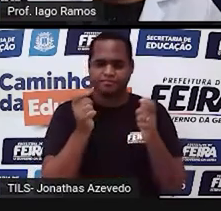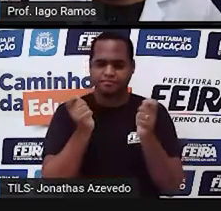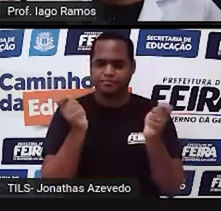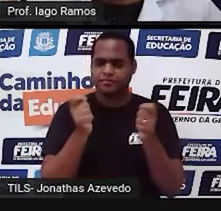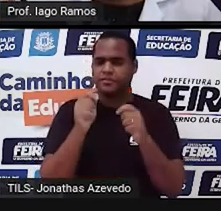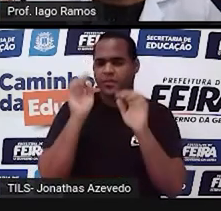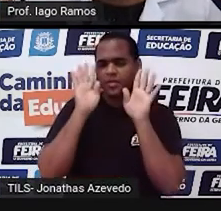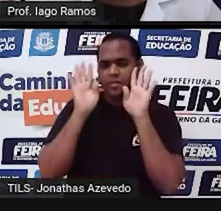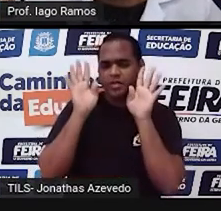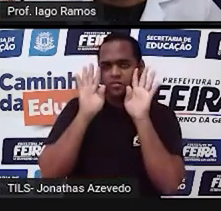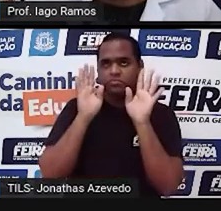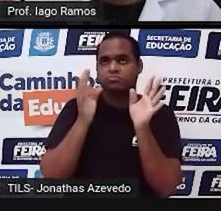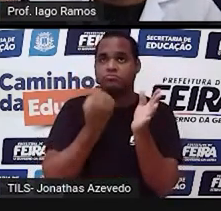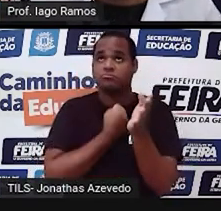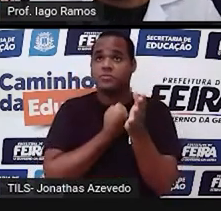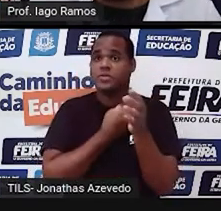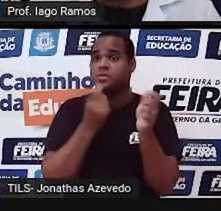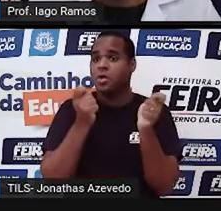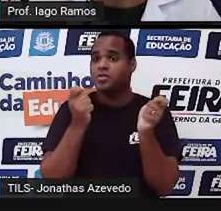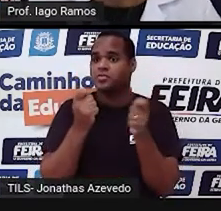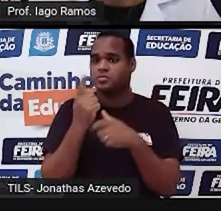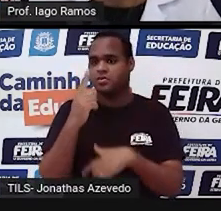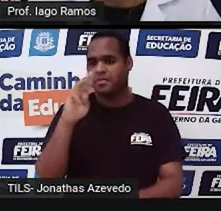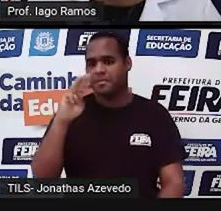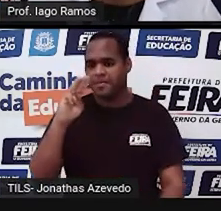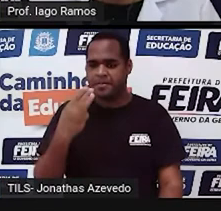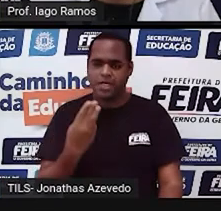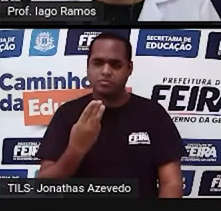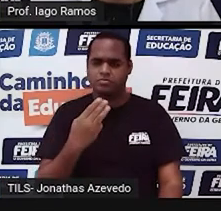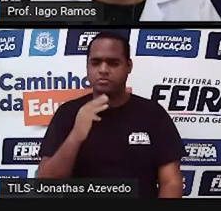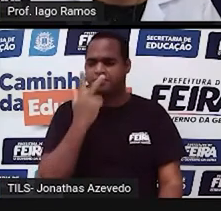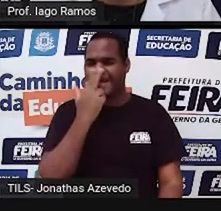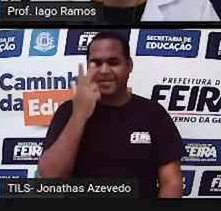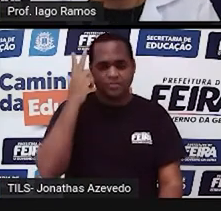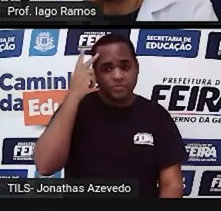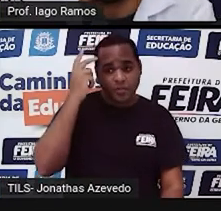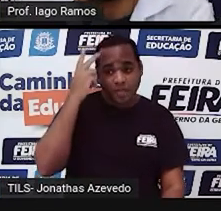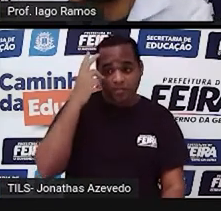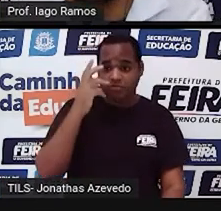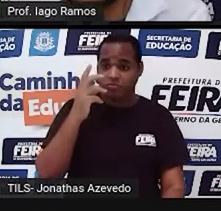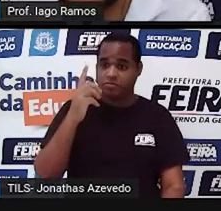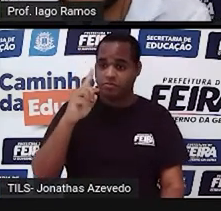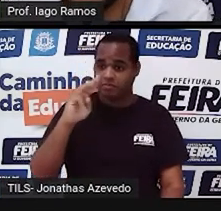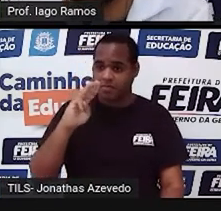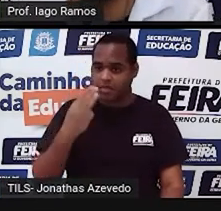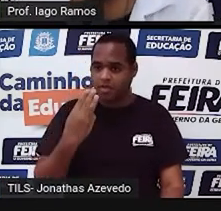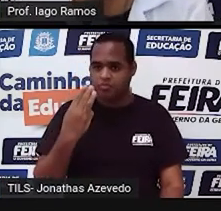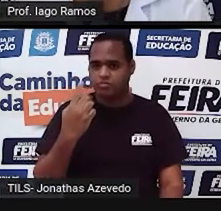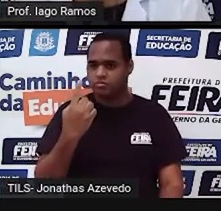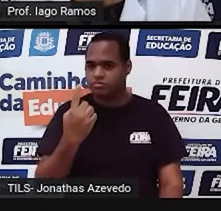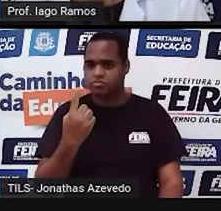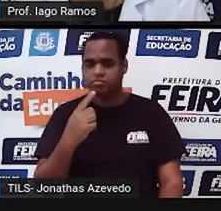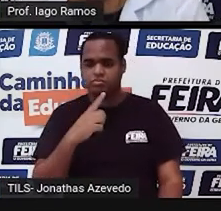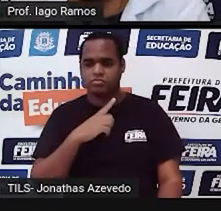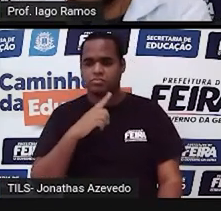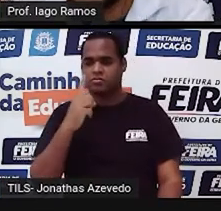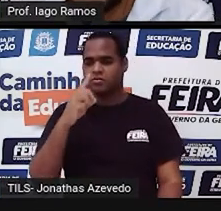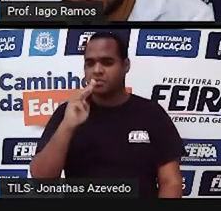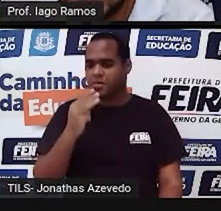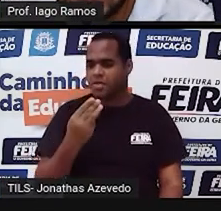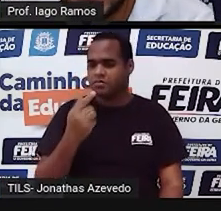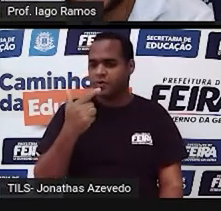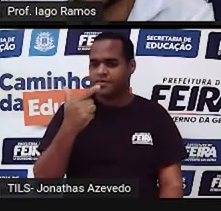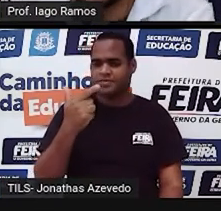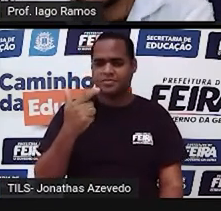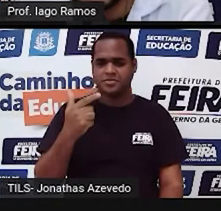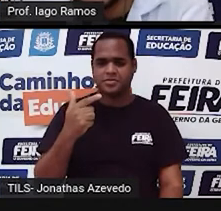milhão. É um número natural. Depois do um milhão, vem um milhão e um. Depois do um milhão e um, um milhão e